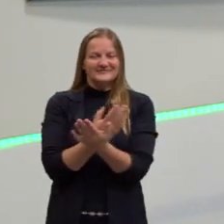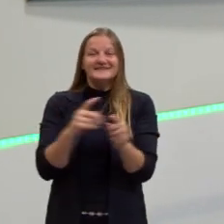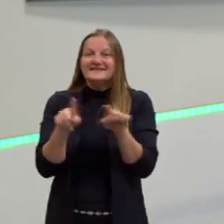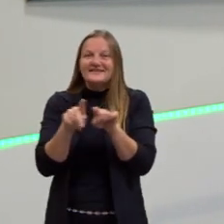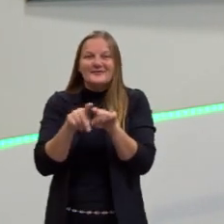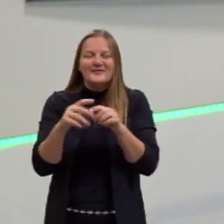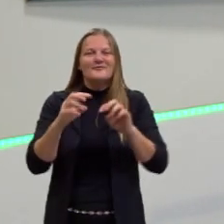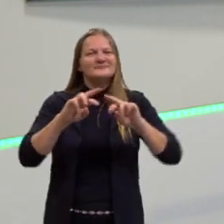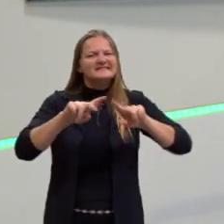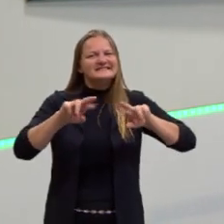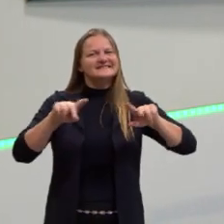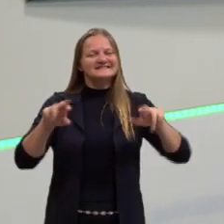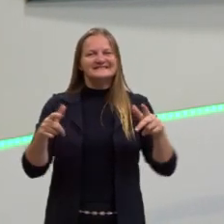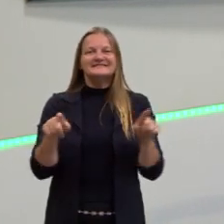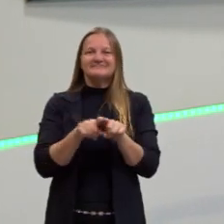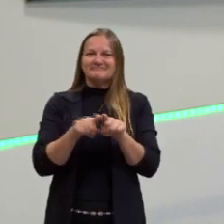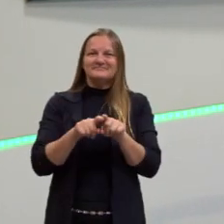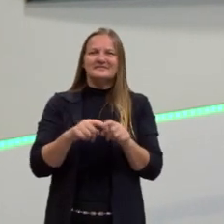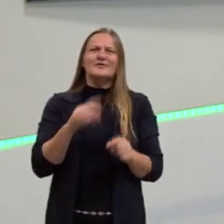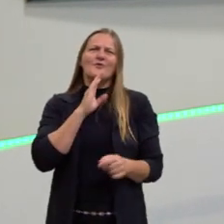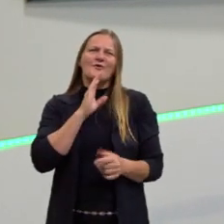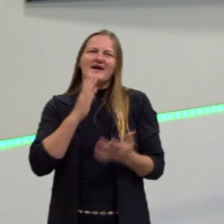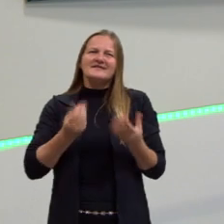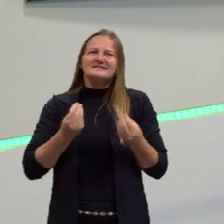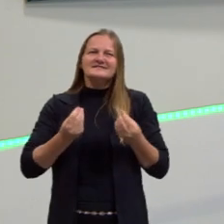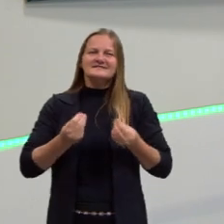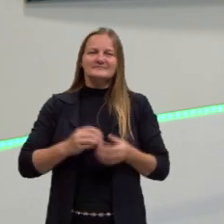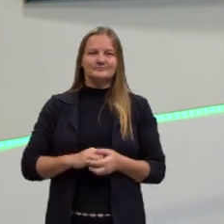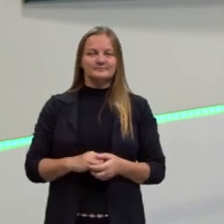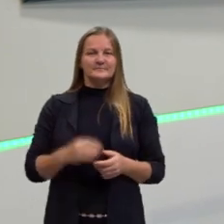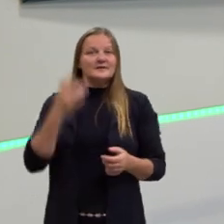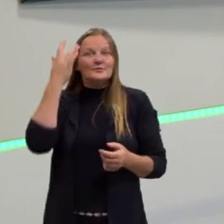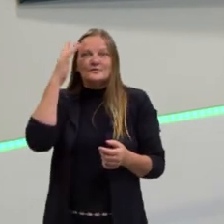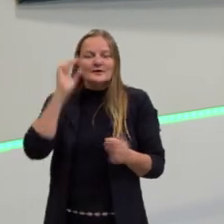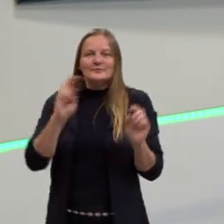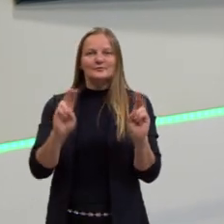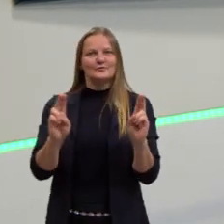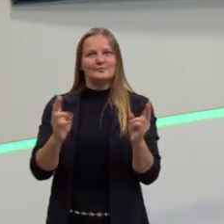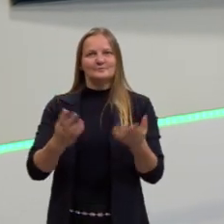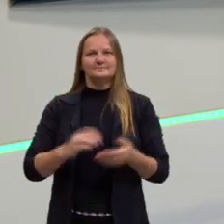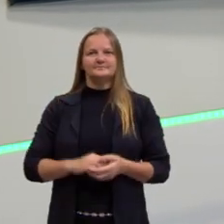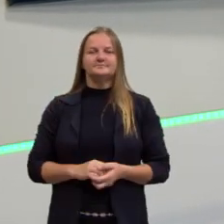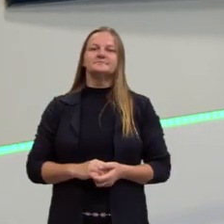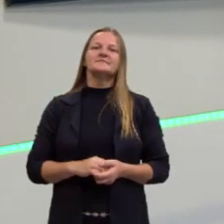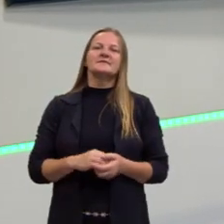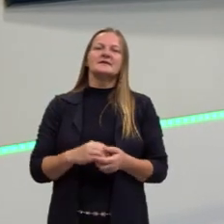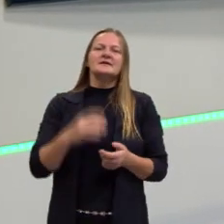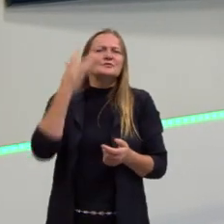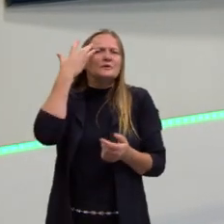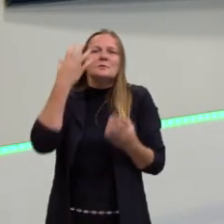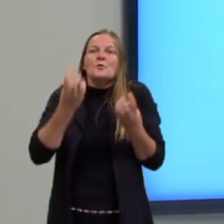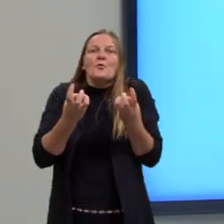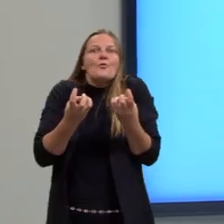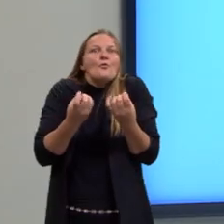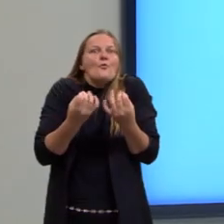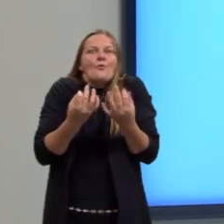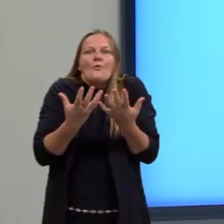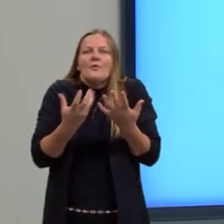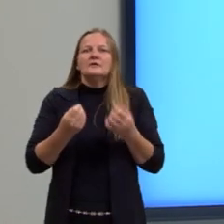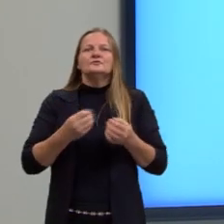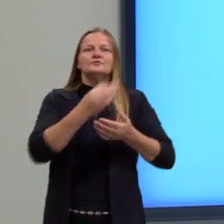várias outras coisas, a gente sim conhece, mas não sabe pelo nome. E não sabe o quanto a